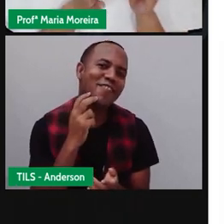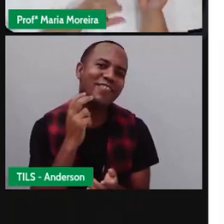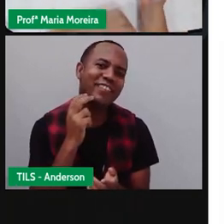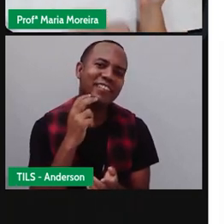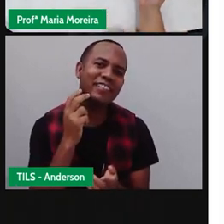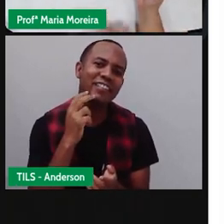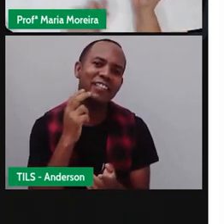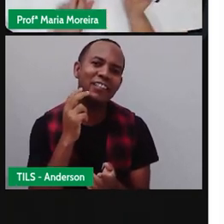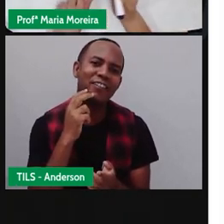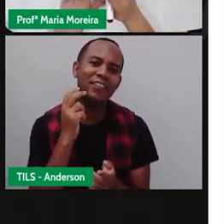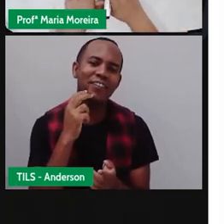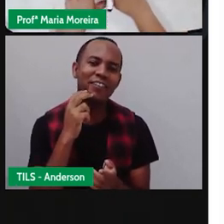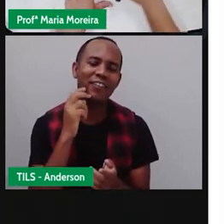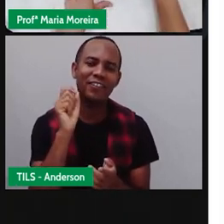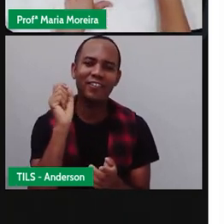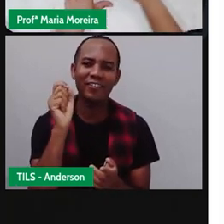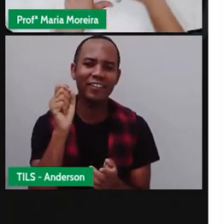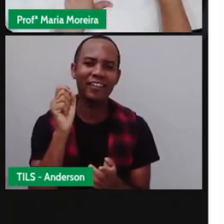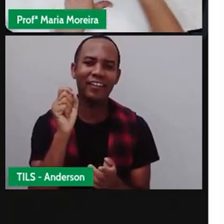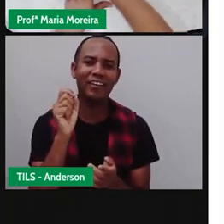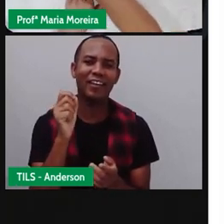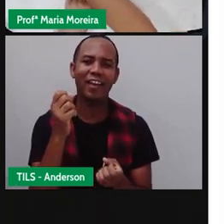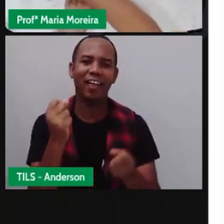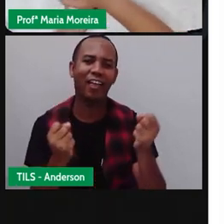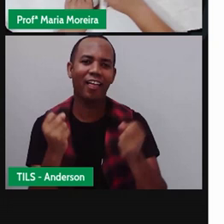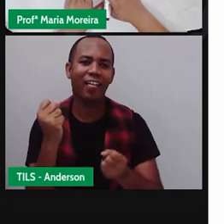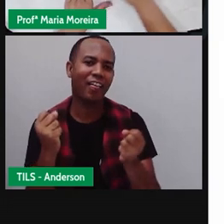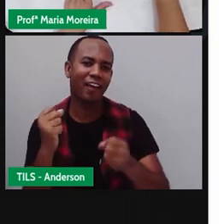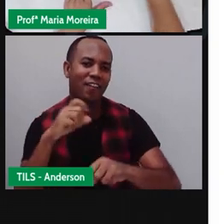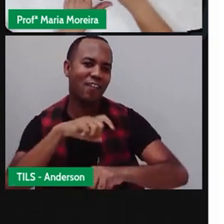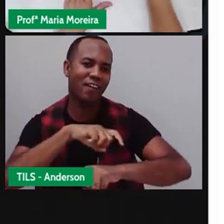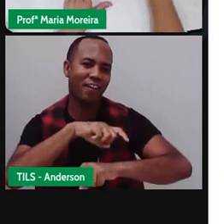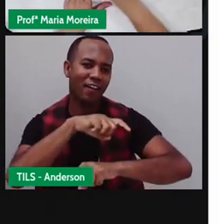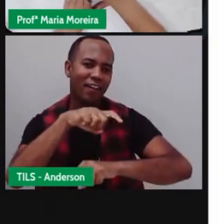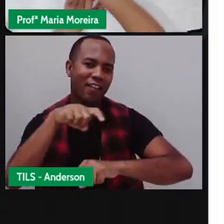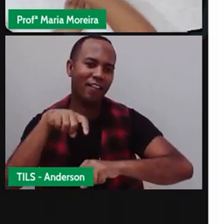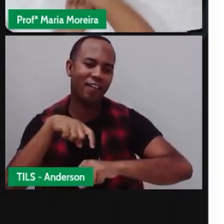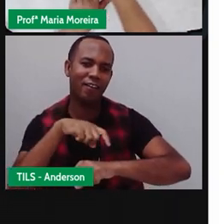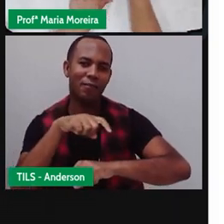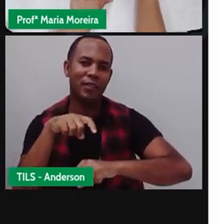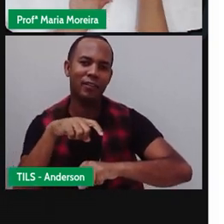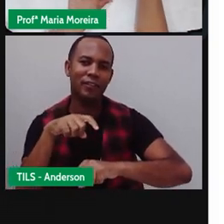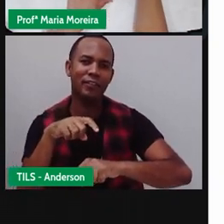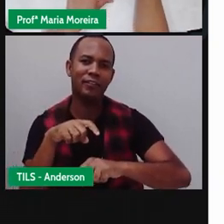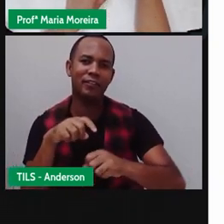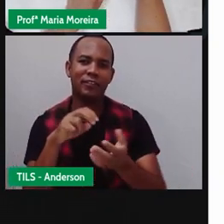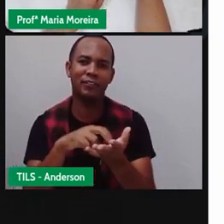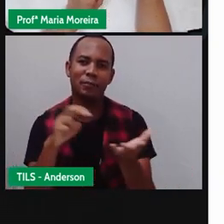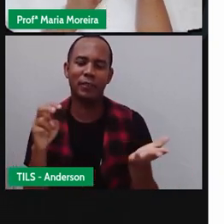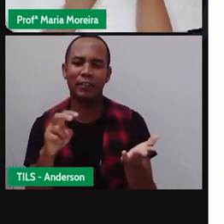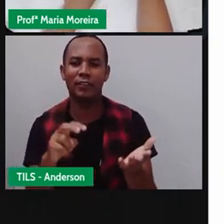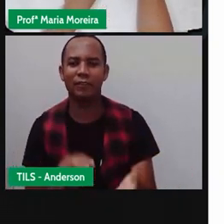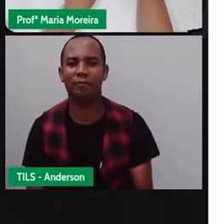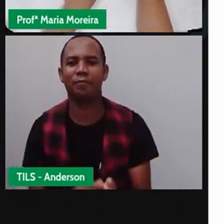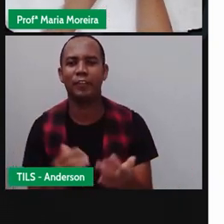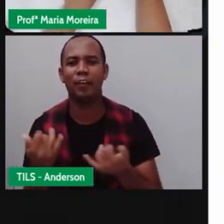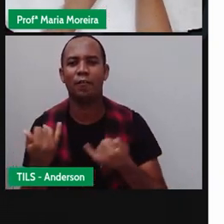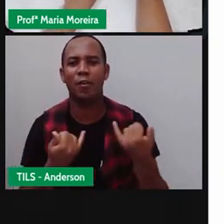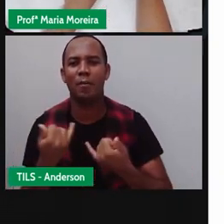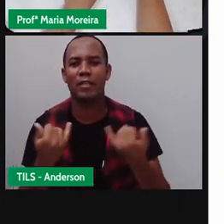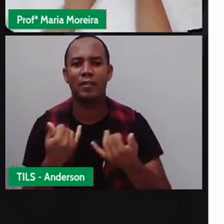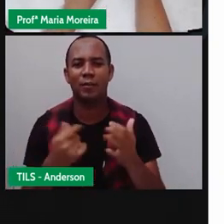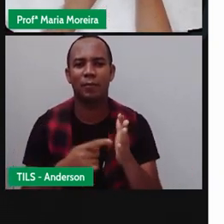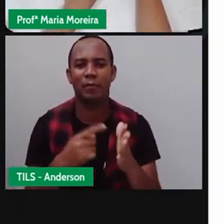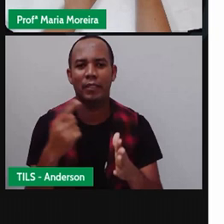quilômetros pela manhã. A Pró vai anotar aqui, tá? E daqui a pouco o Pedro vai tirar o slide, não é agora ainda. Olha só, a primeira informação que eu tenho é o quê?